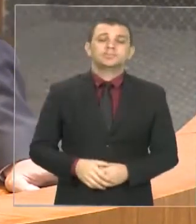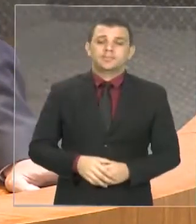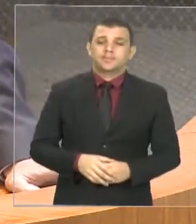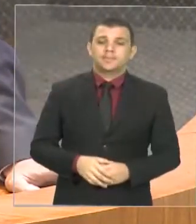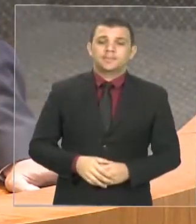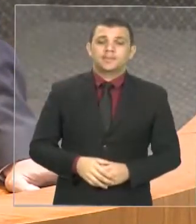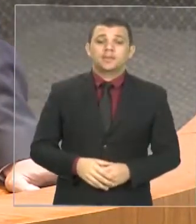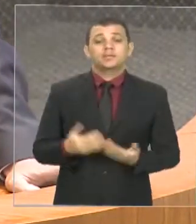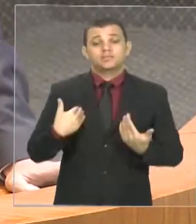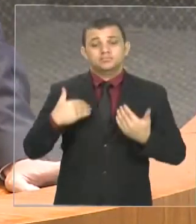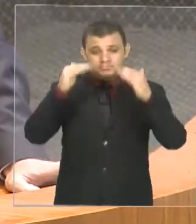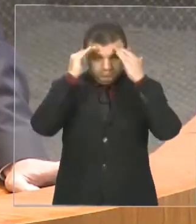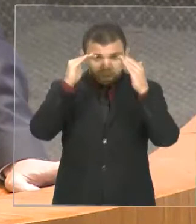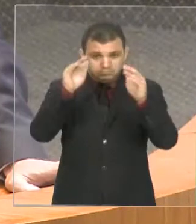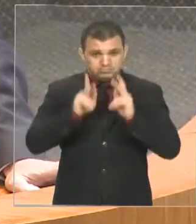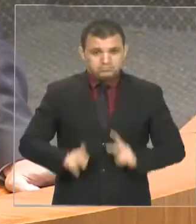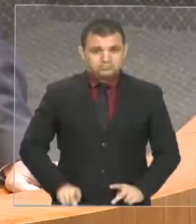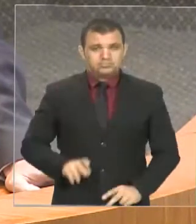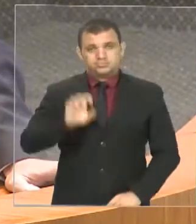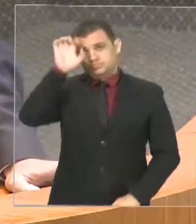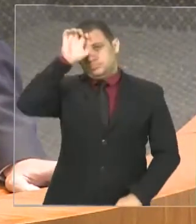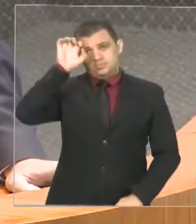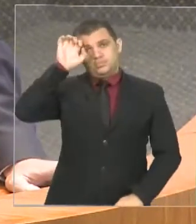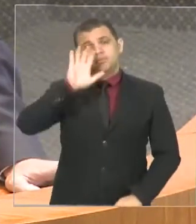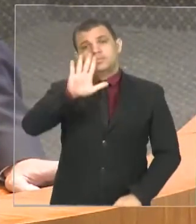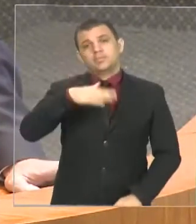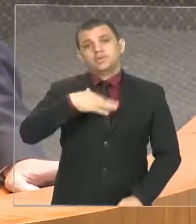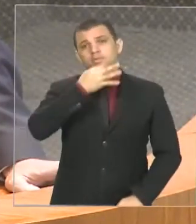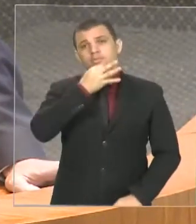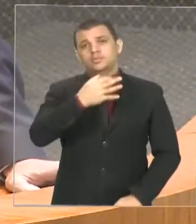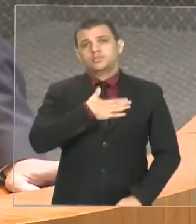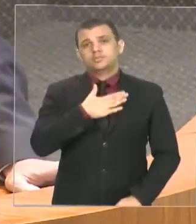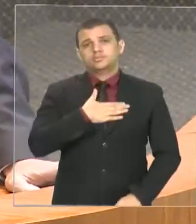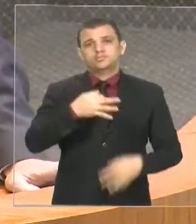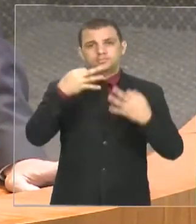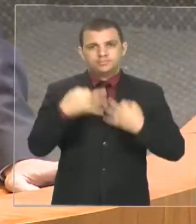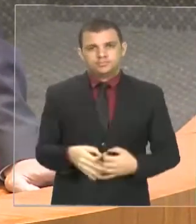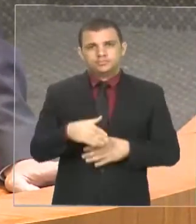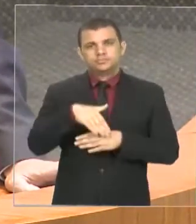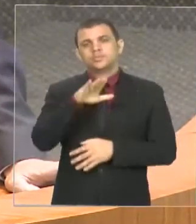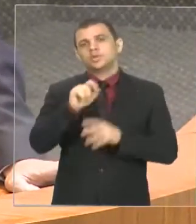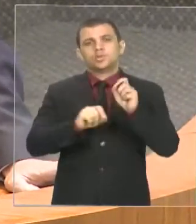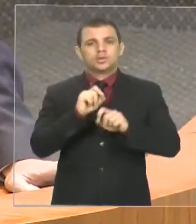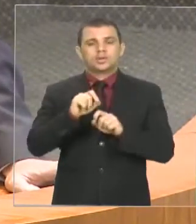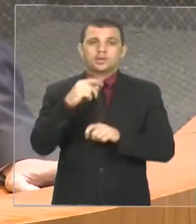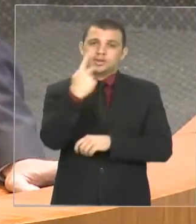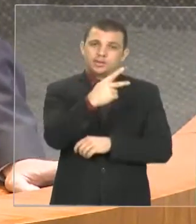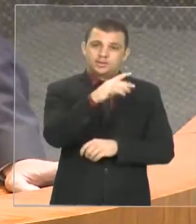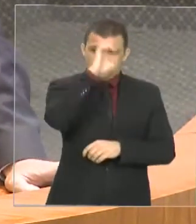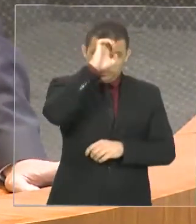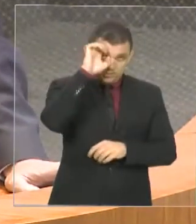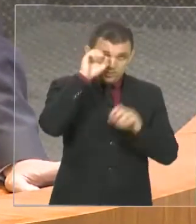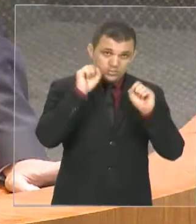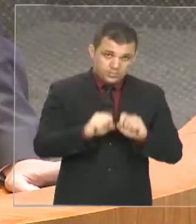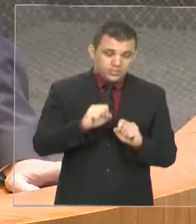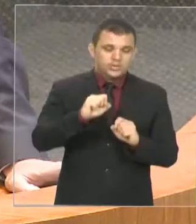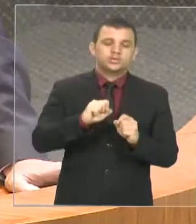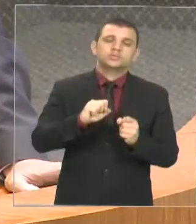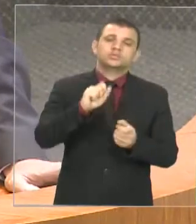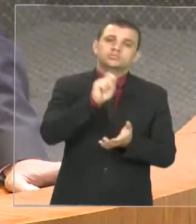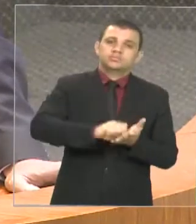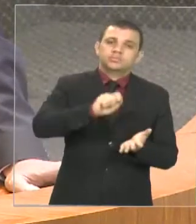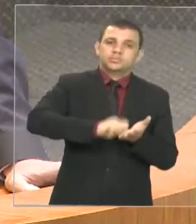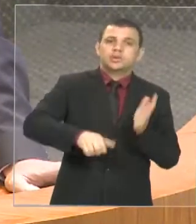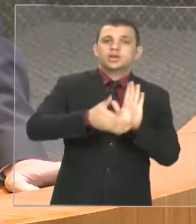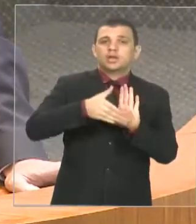requerimento, mas acho que o caminho mais natural seria que ele fizesse uma indicação até subscrito ou